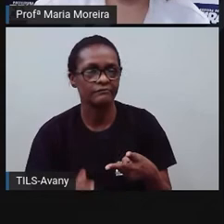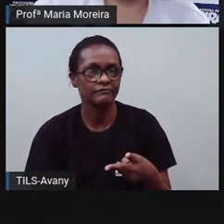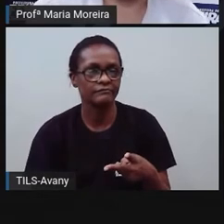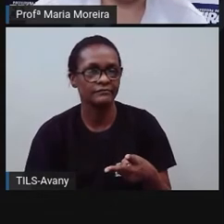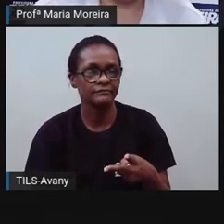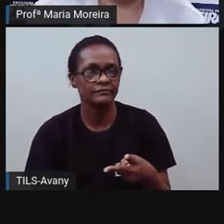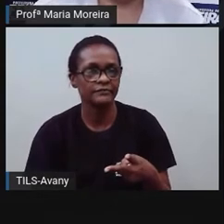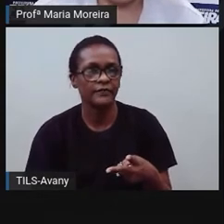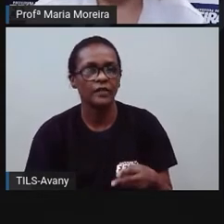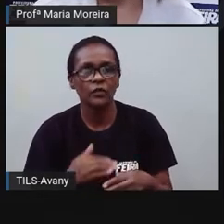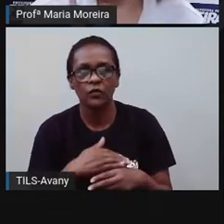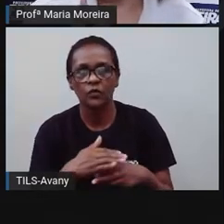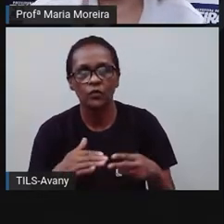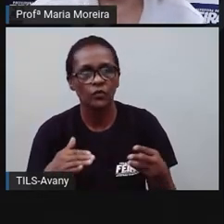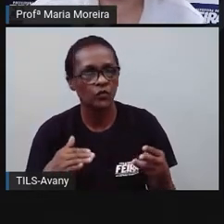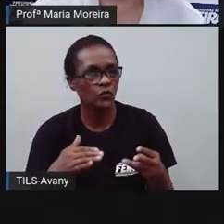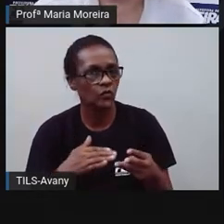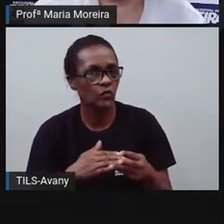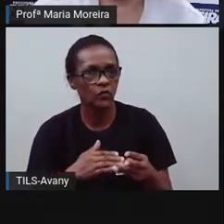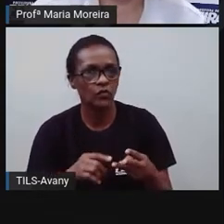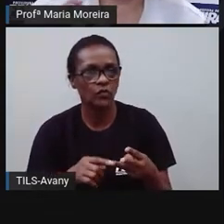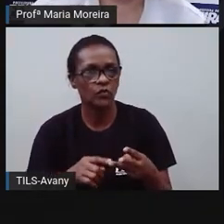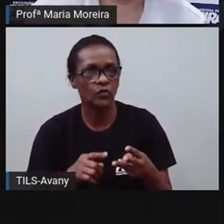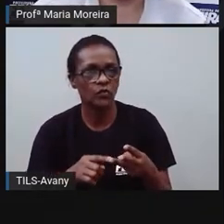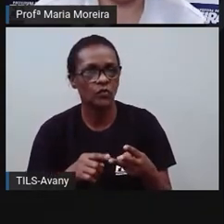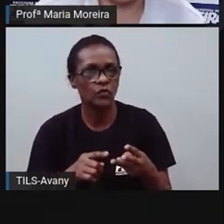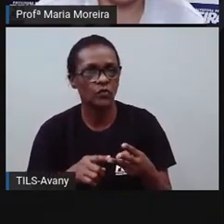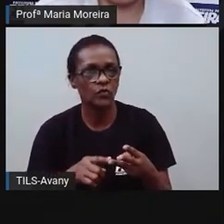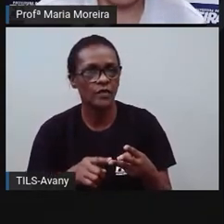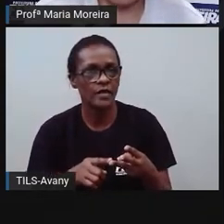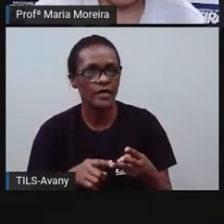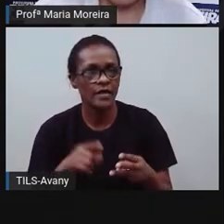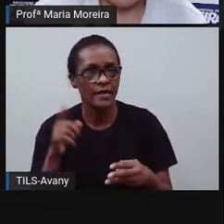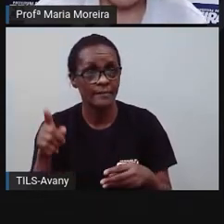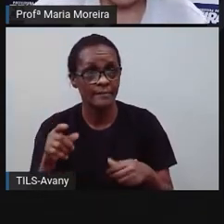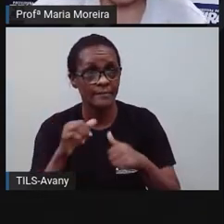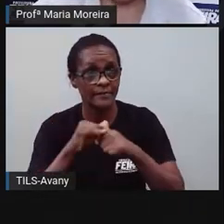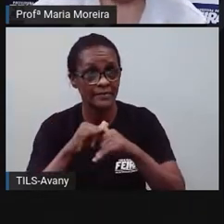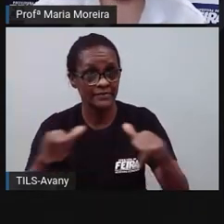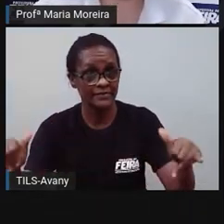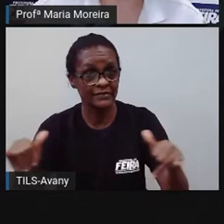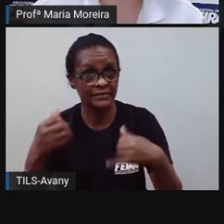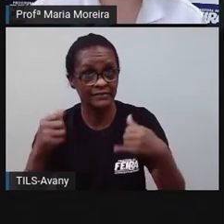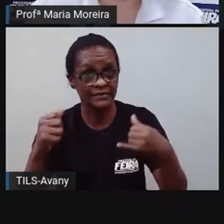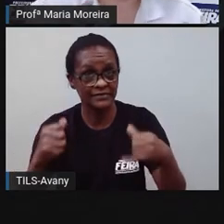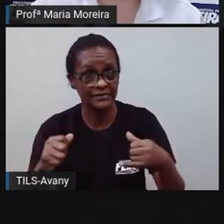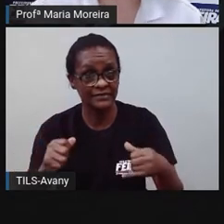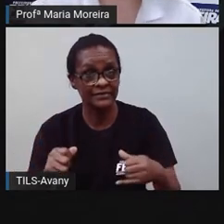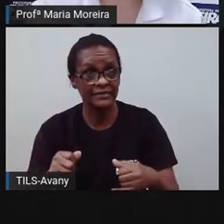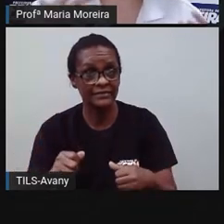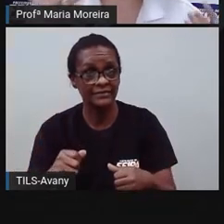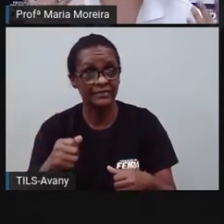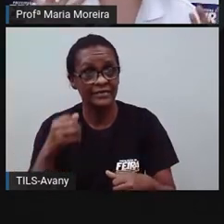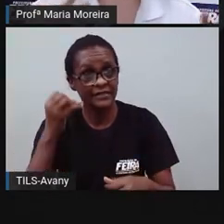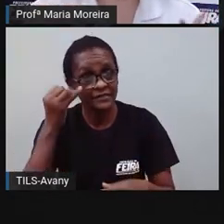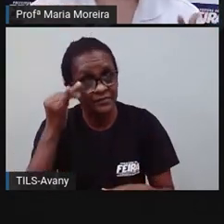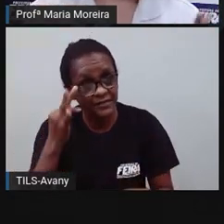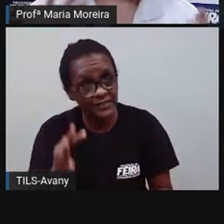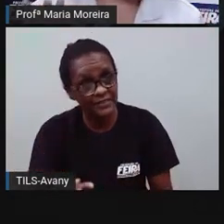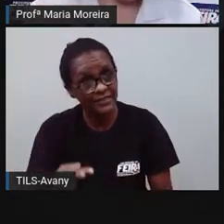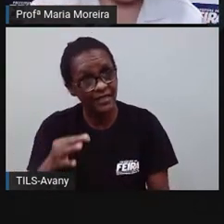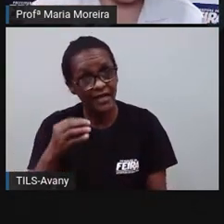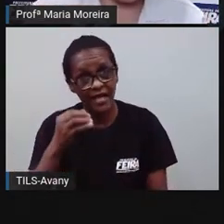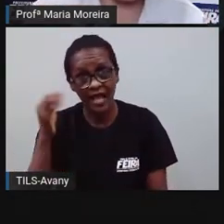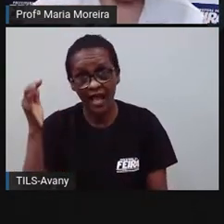tudo que é relatado precisa estar claro, né? Eu não posso, né? Ah, eu vou fazer uma notícia aqui,